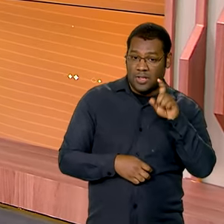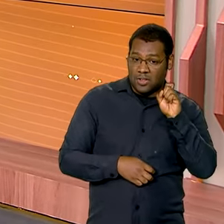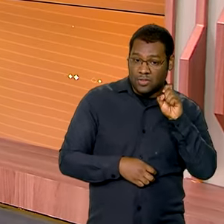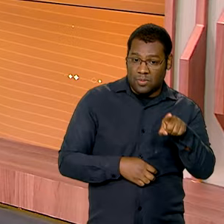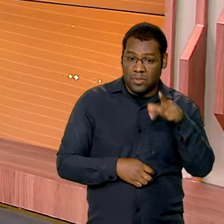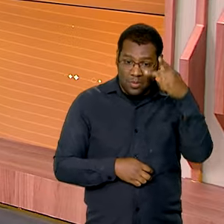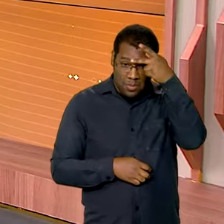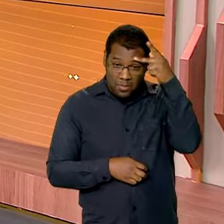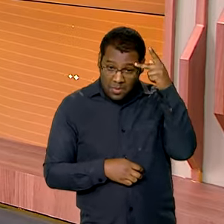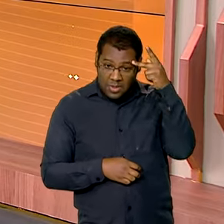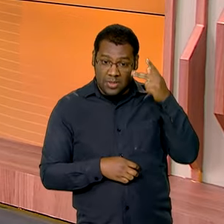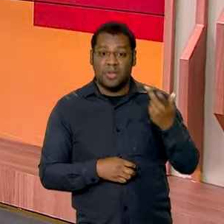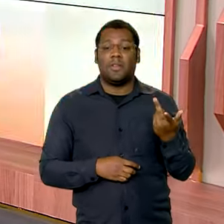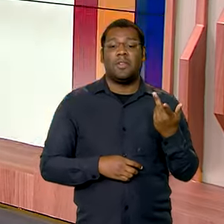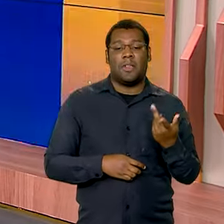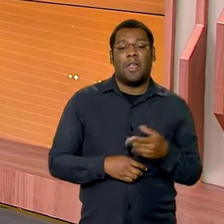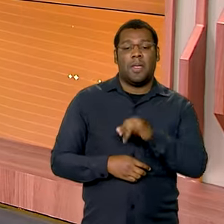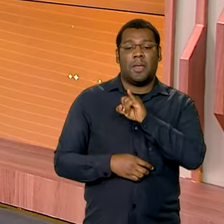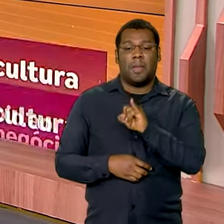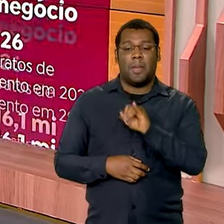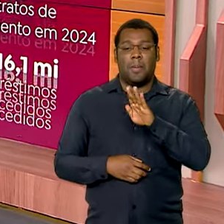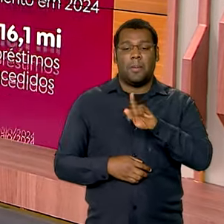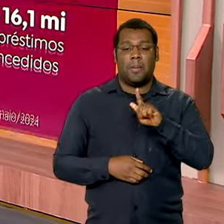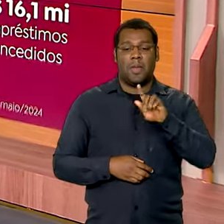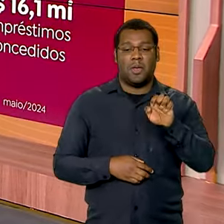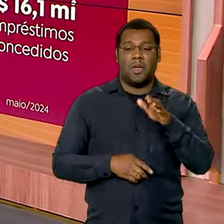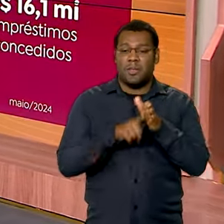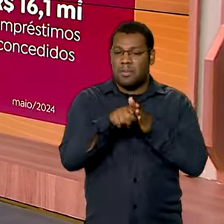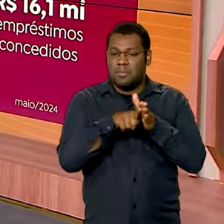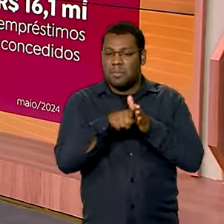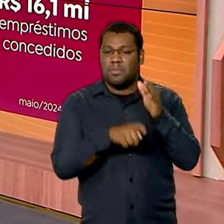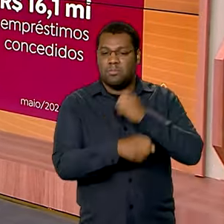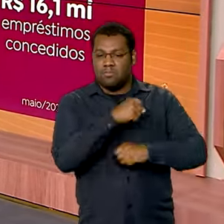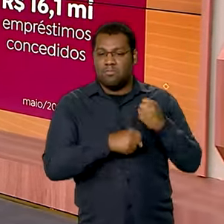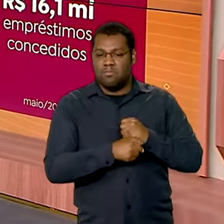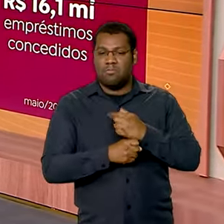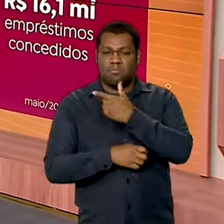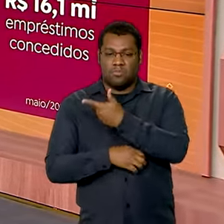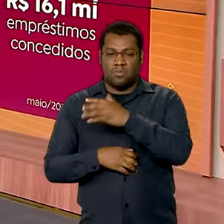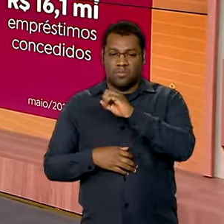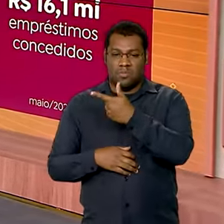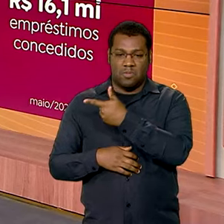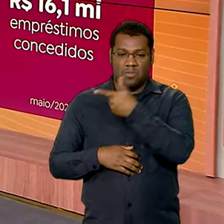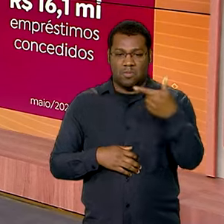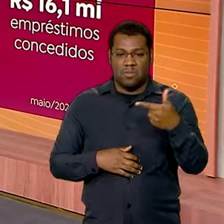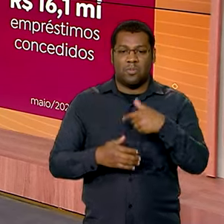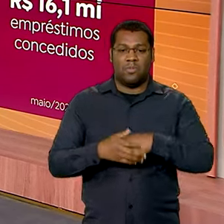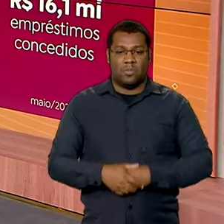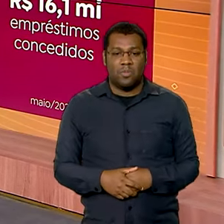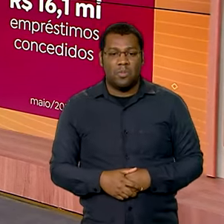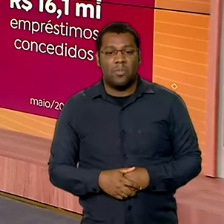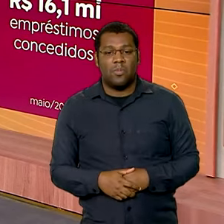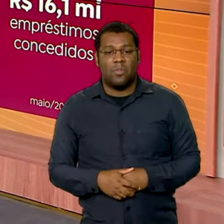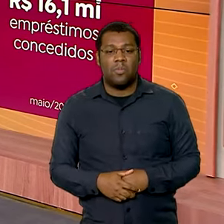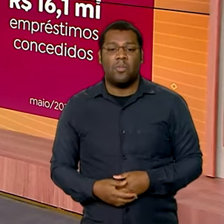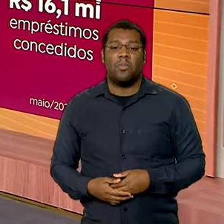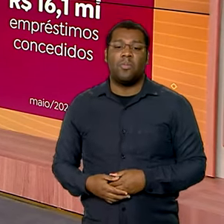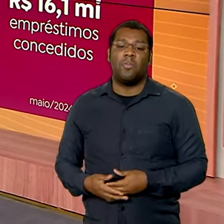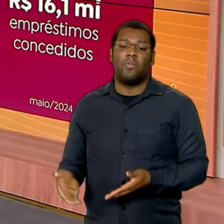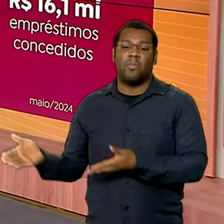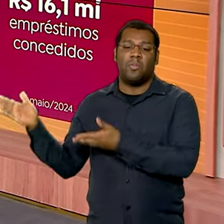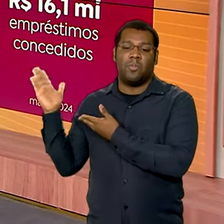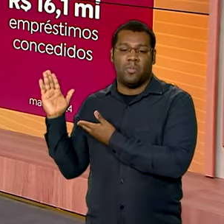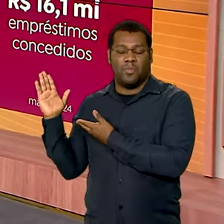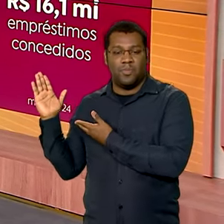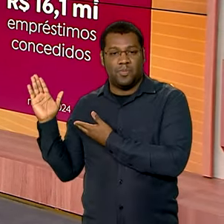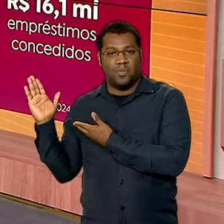IBGE de 2022. Vamos uma olhada nas ações do governo federal? A última atualização de dados do Comunica.br, que traz